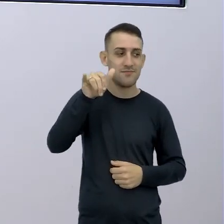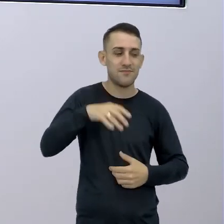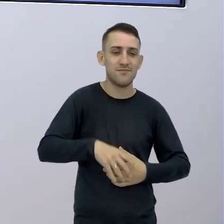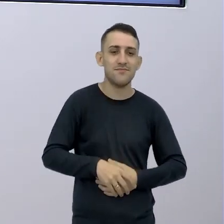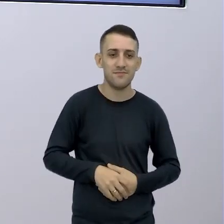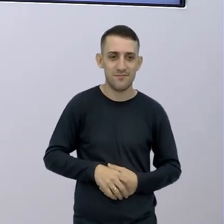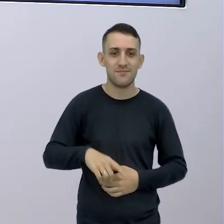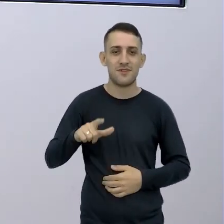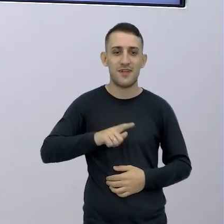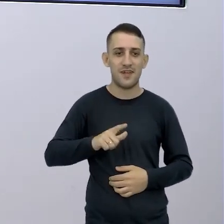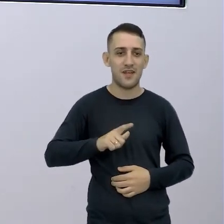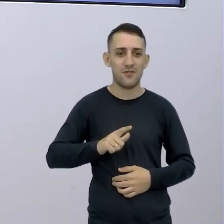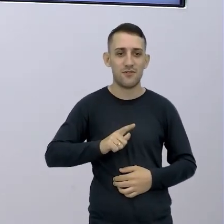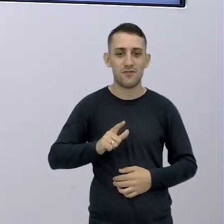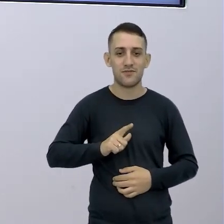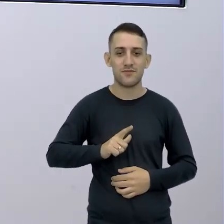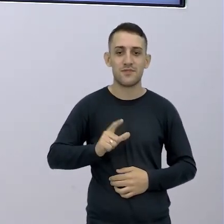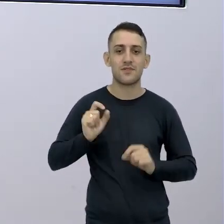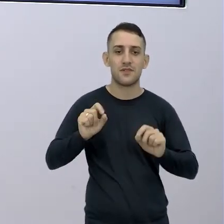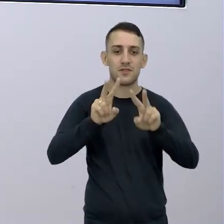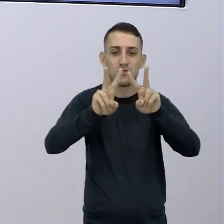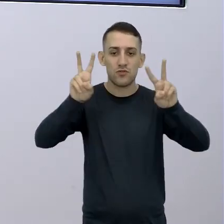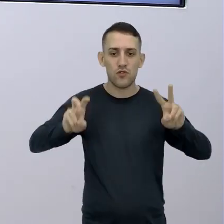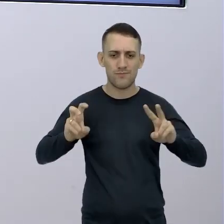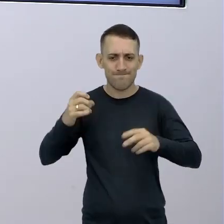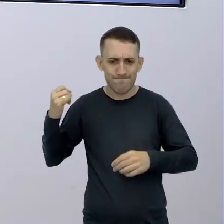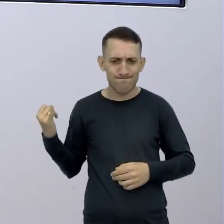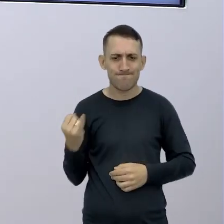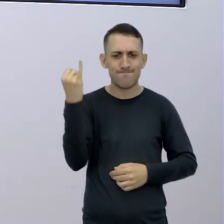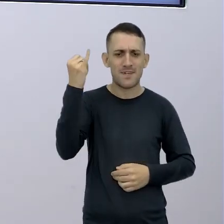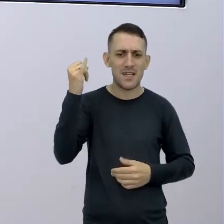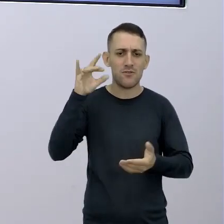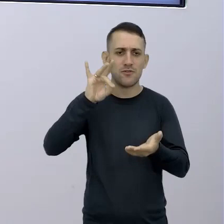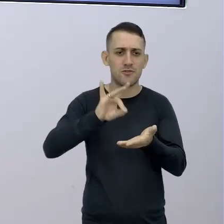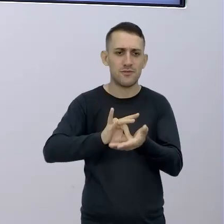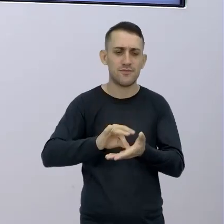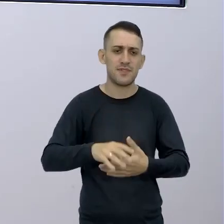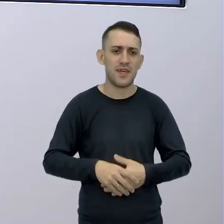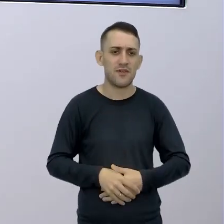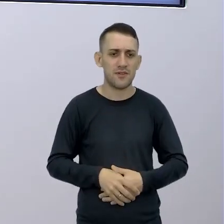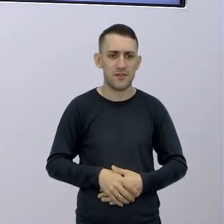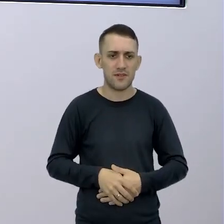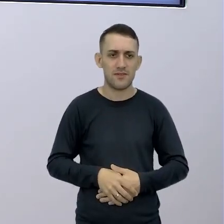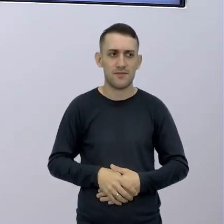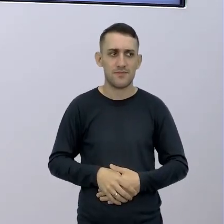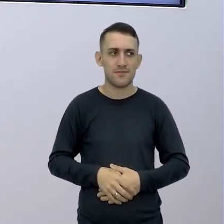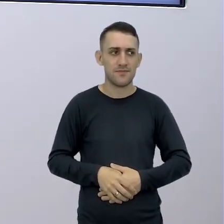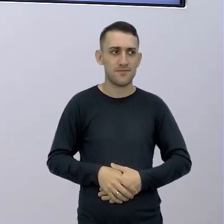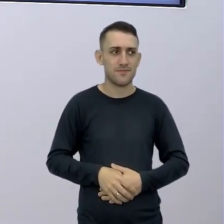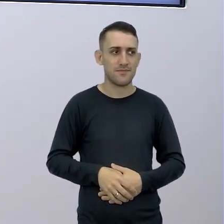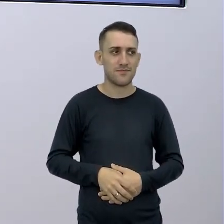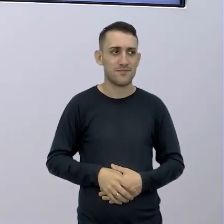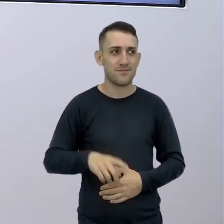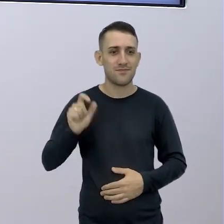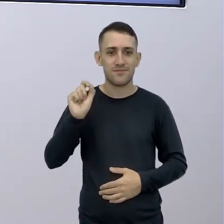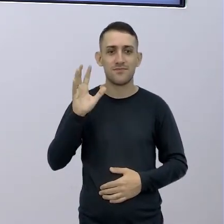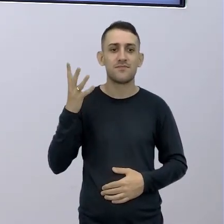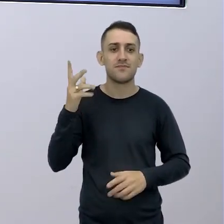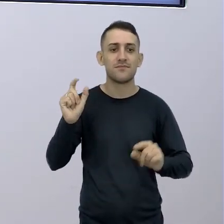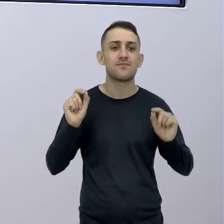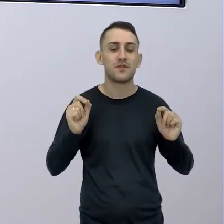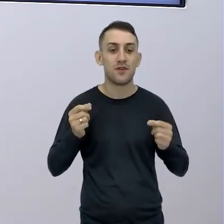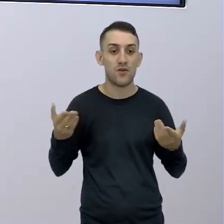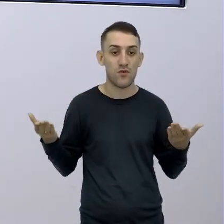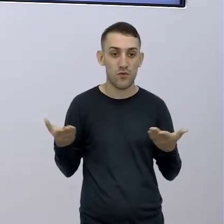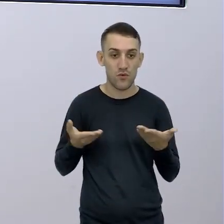E assistam nossas aulas aí Sobre esse tema fundamental Ó, pessoal, o acontece? O que acontece é que